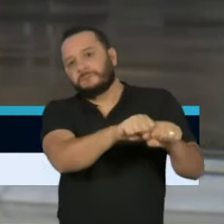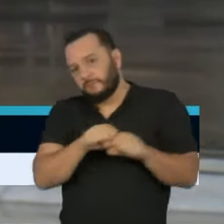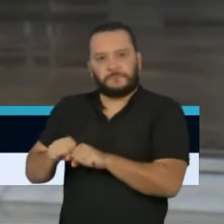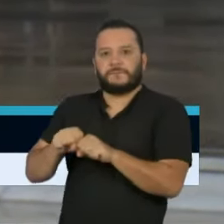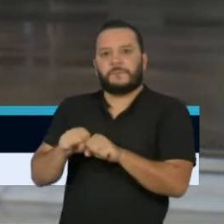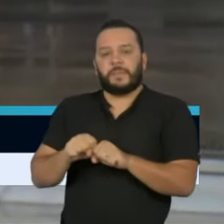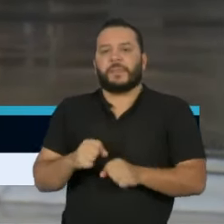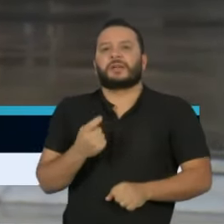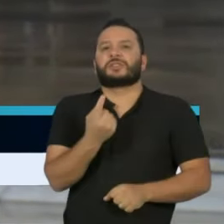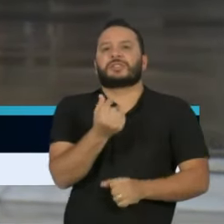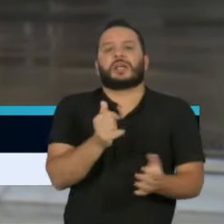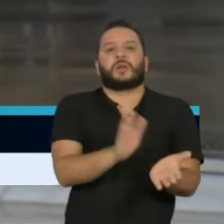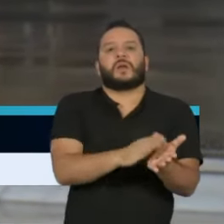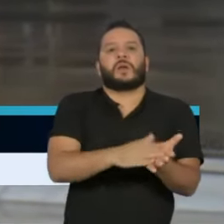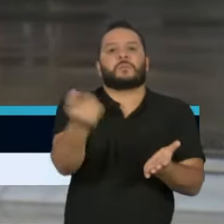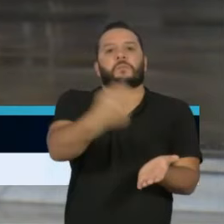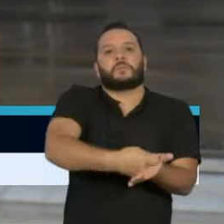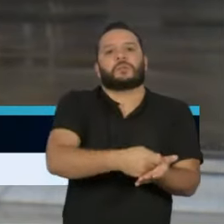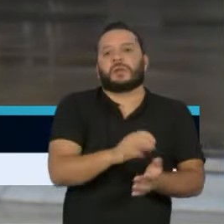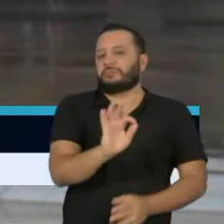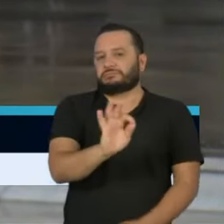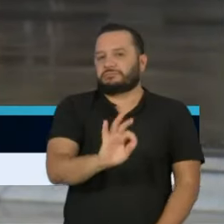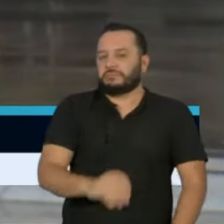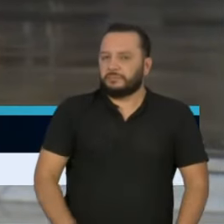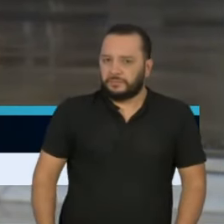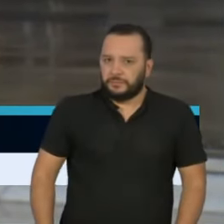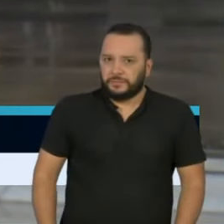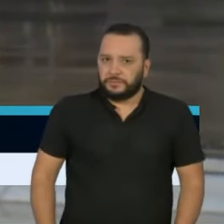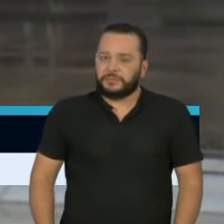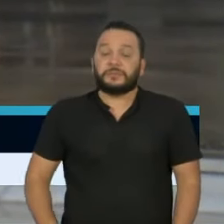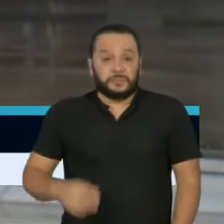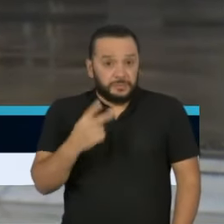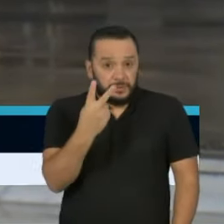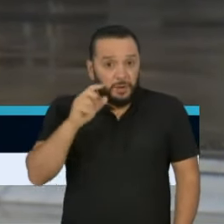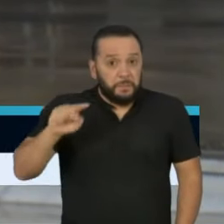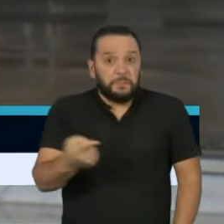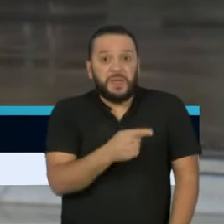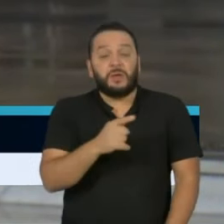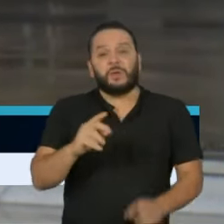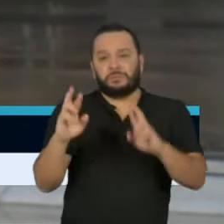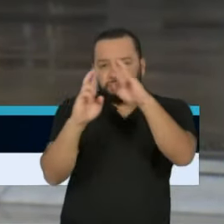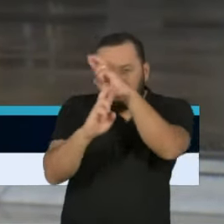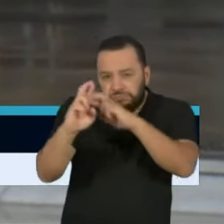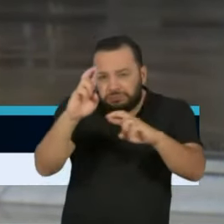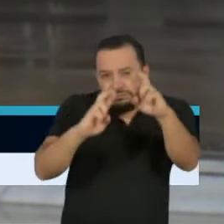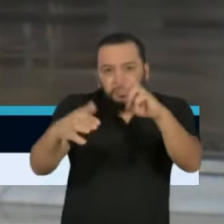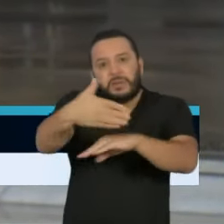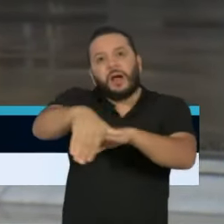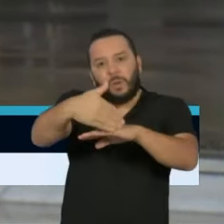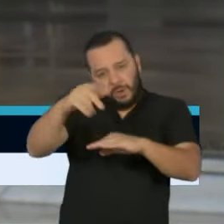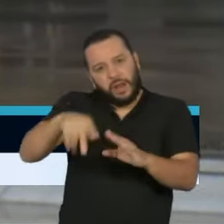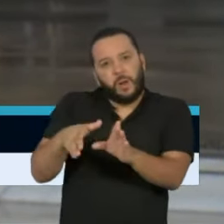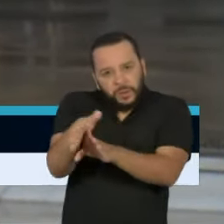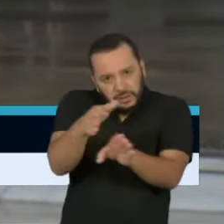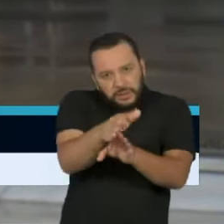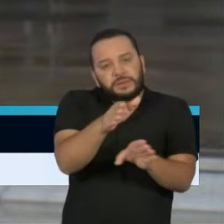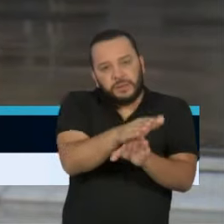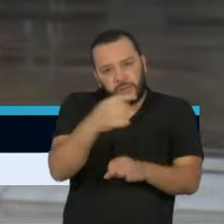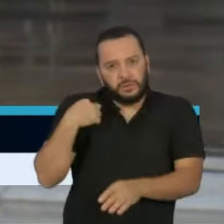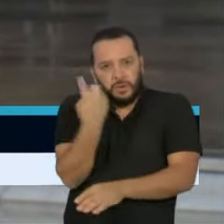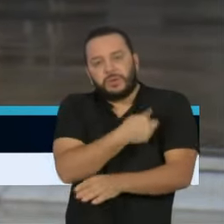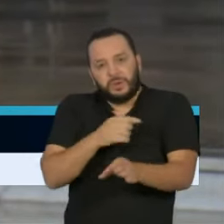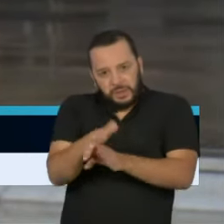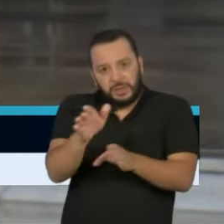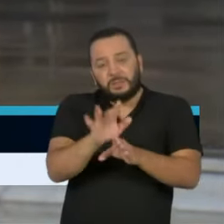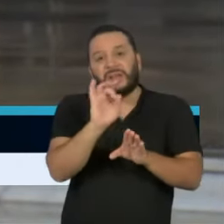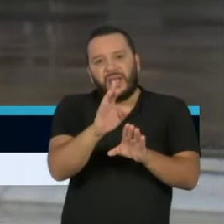a orientação que nós passamos para eles. E, claro, não há a menor dúvida de que vale aqui reforçar que